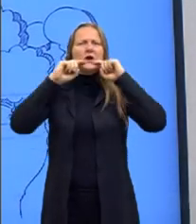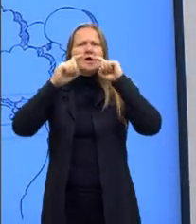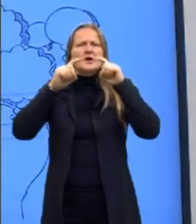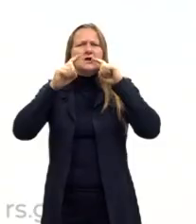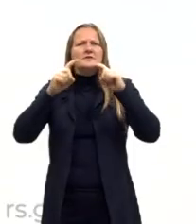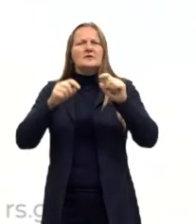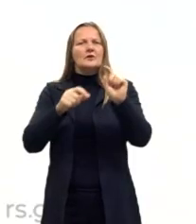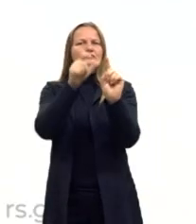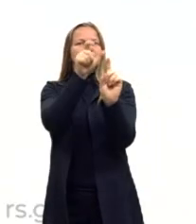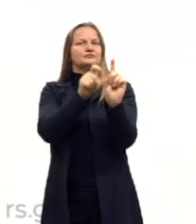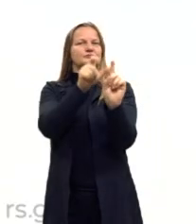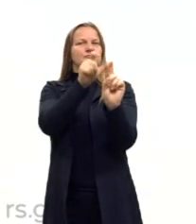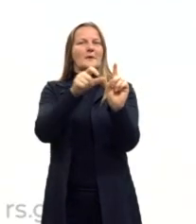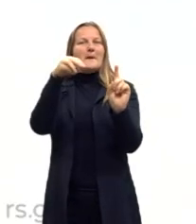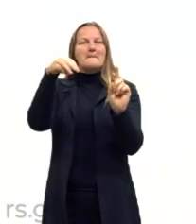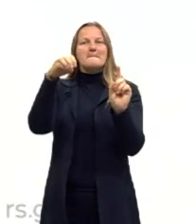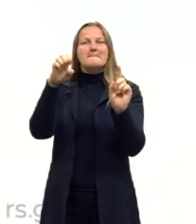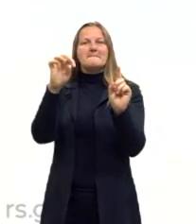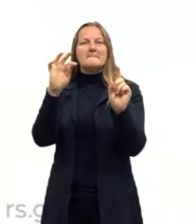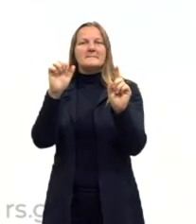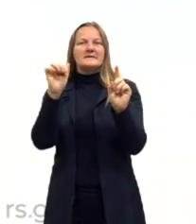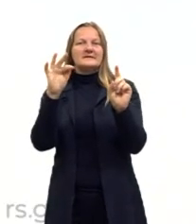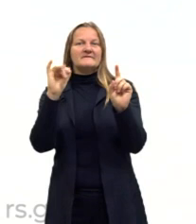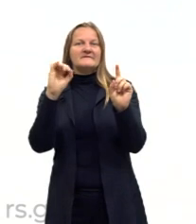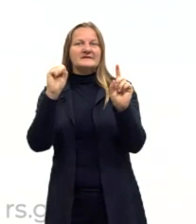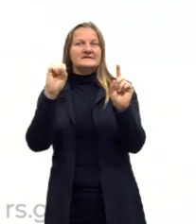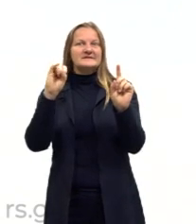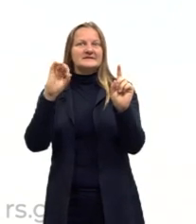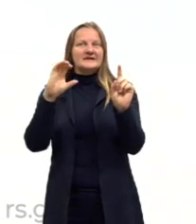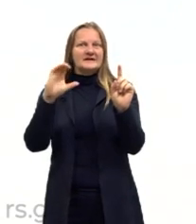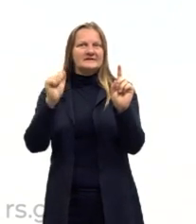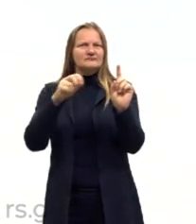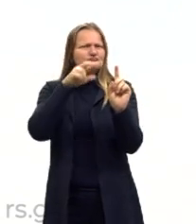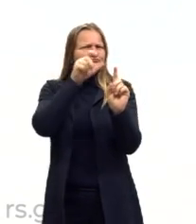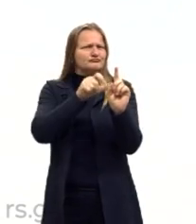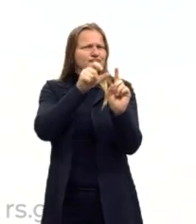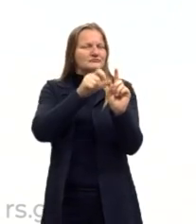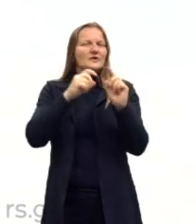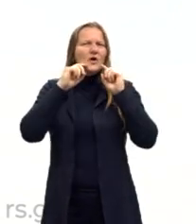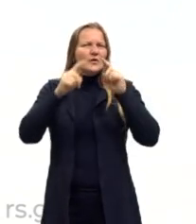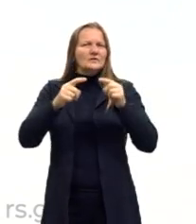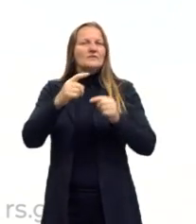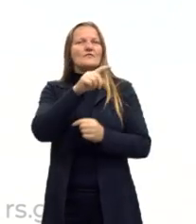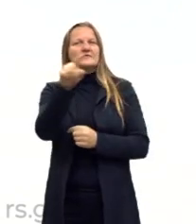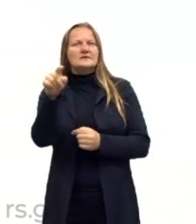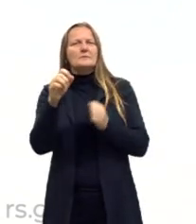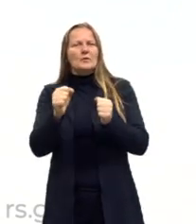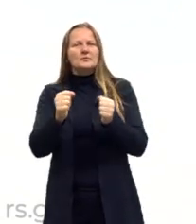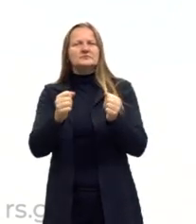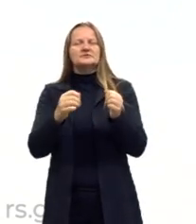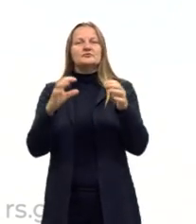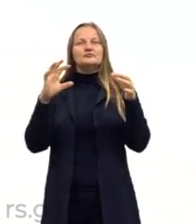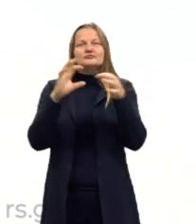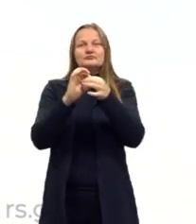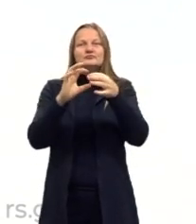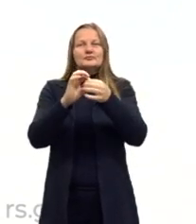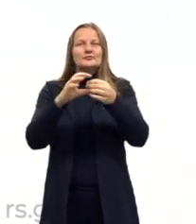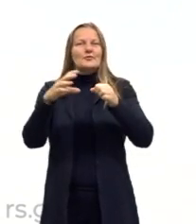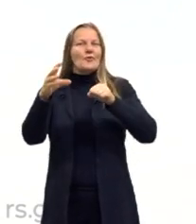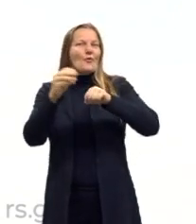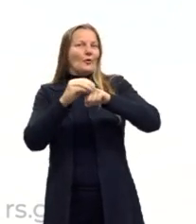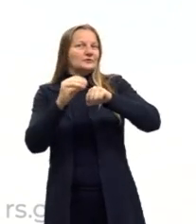metafísica, certo? Então, te convido para você acompanhar essa aula comigo e tirar as dúvidas. Vamos alincar algumas coisas com a